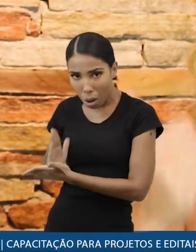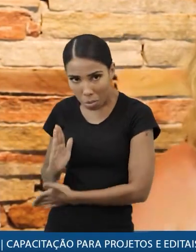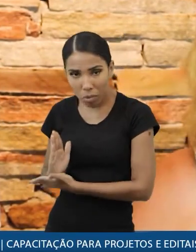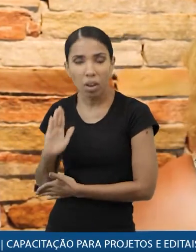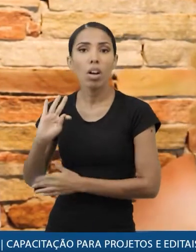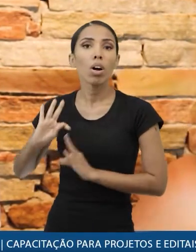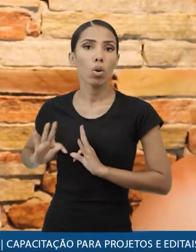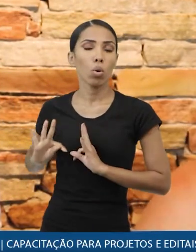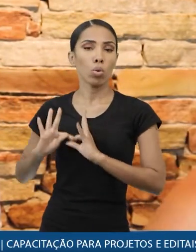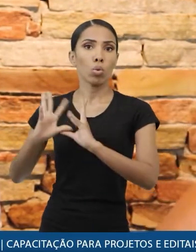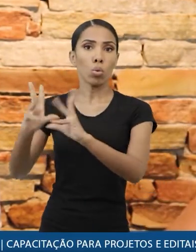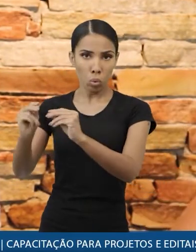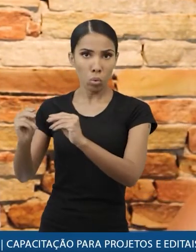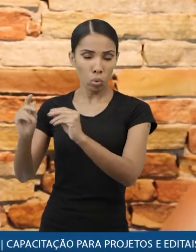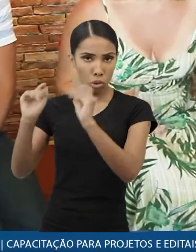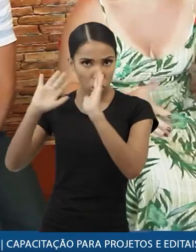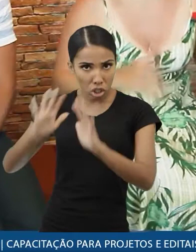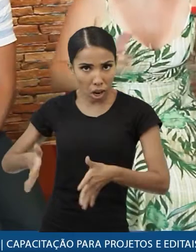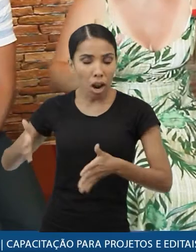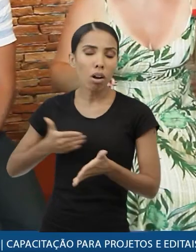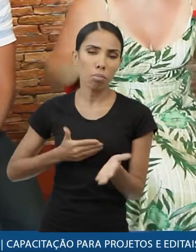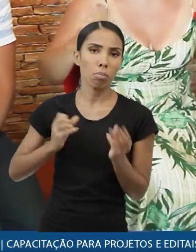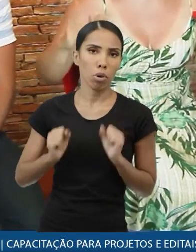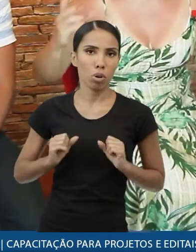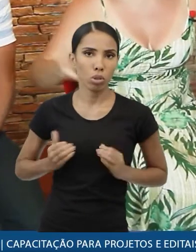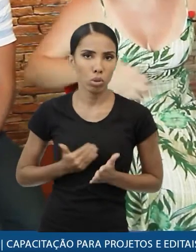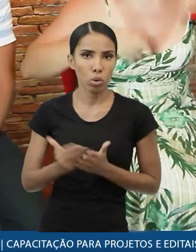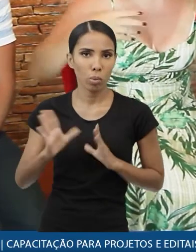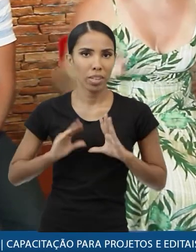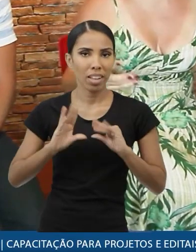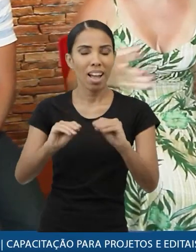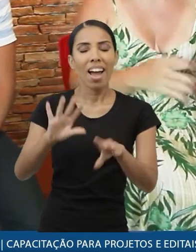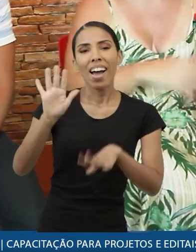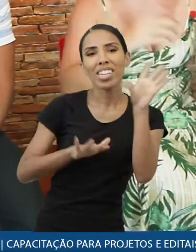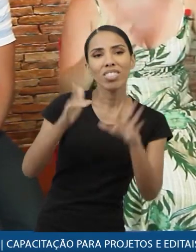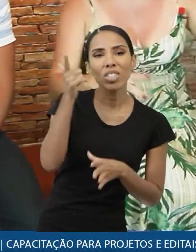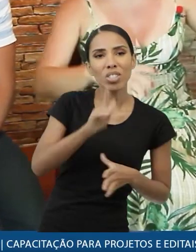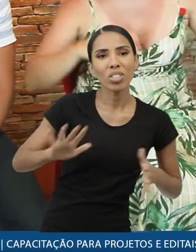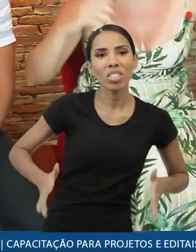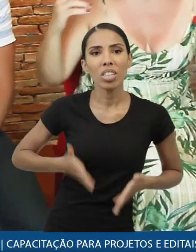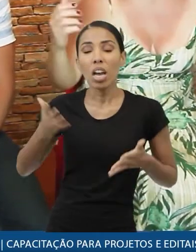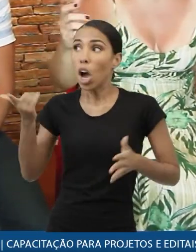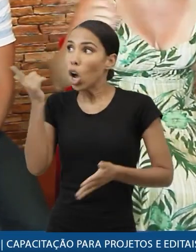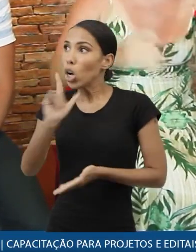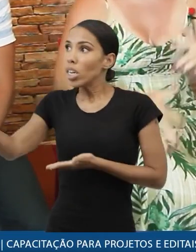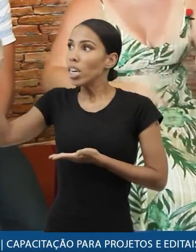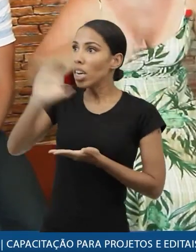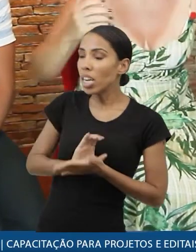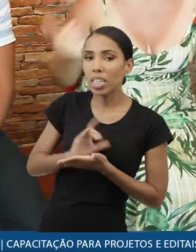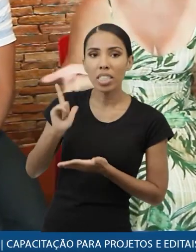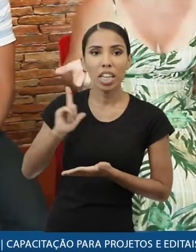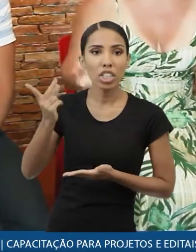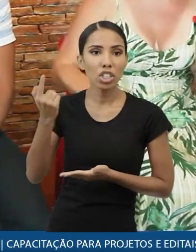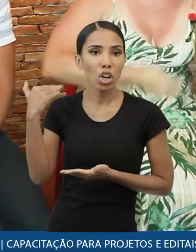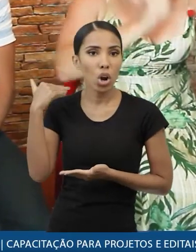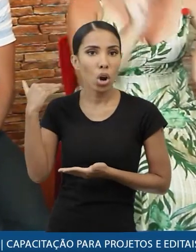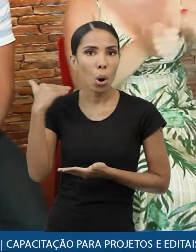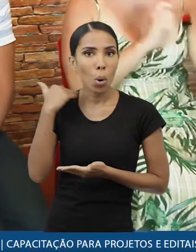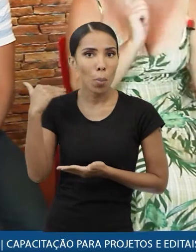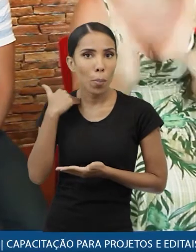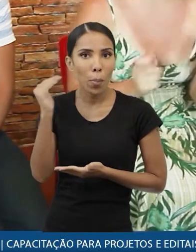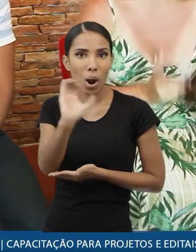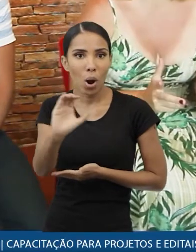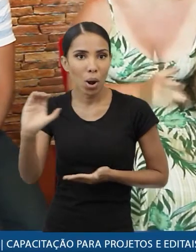você de fato começar a mexer nesse dinheiro muitas vezes na empolgação de ah, consegui patrocínio o dinheiro está na conta